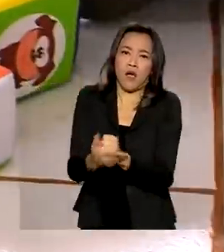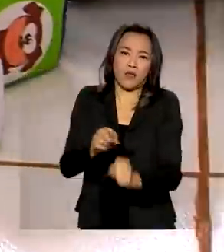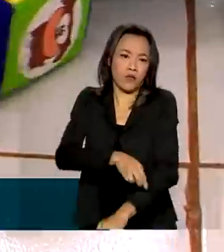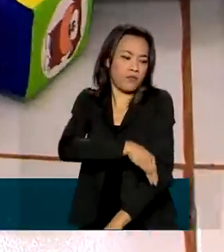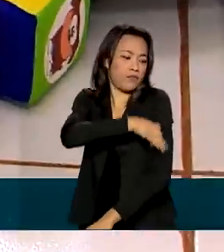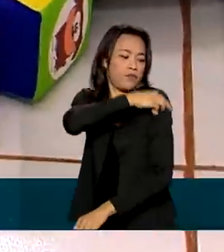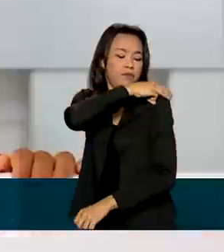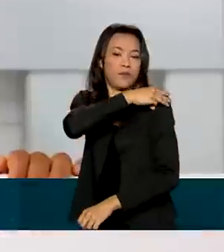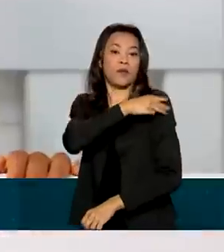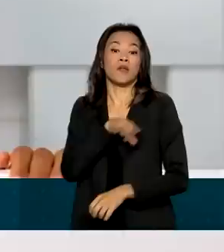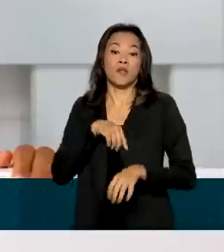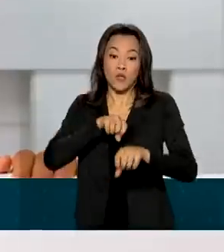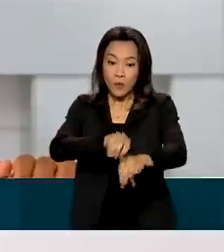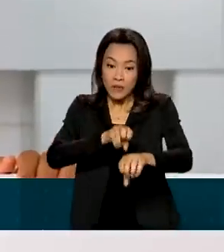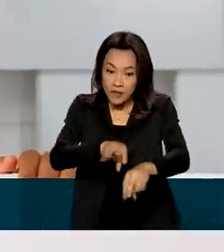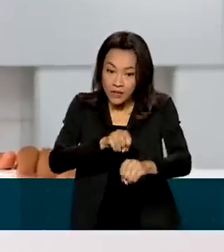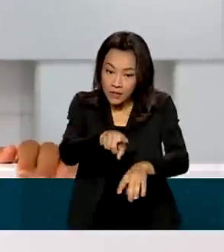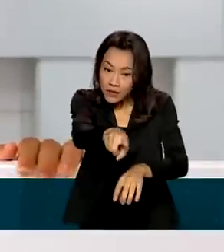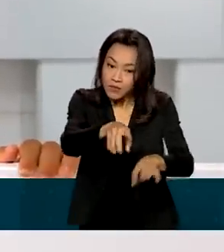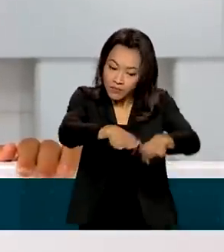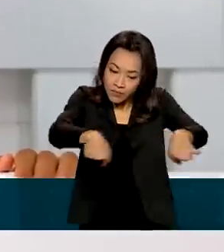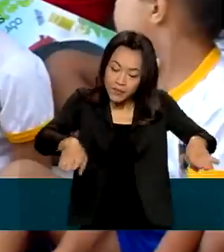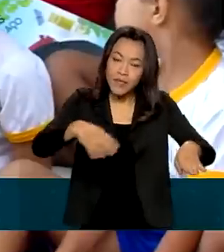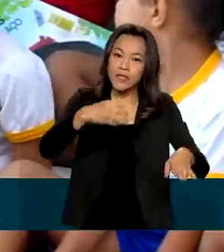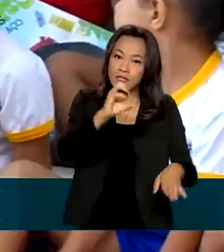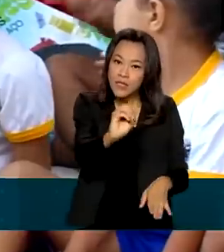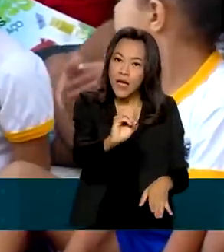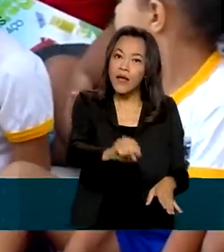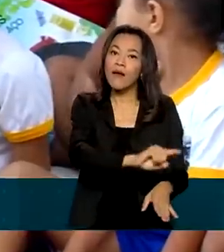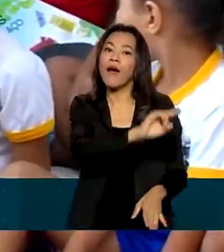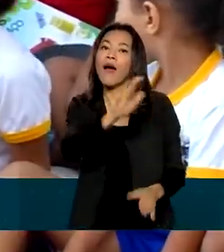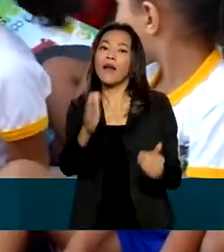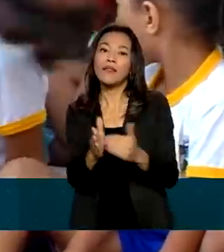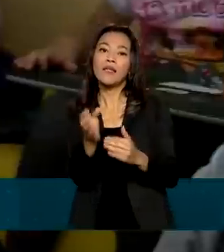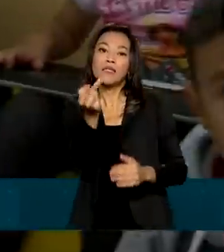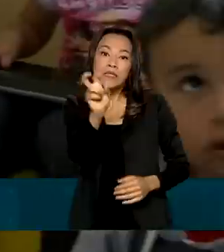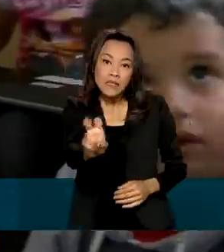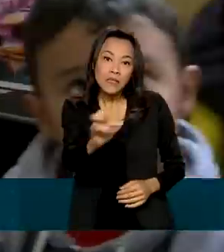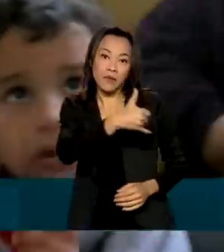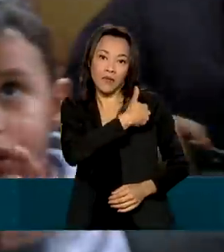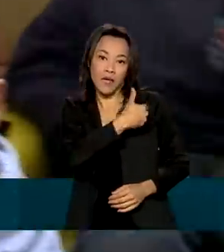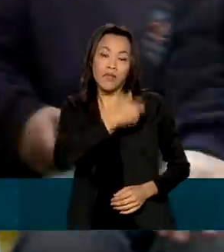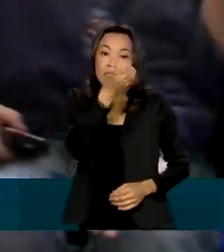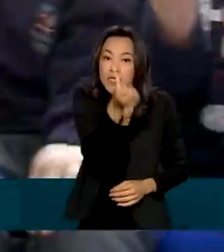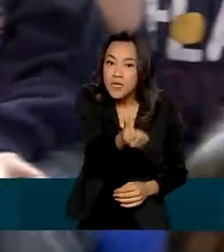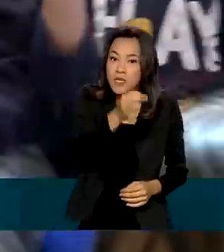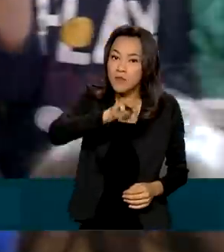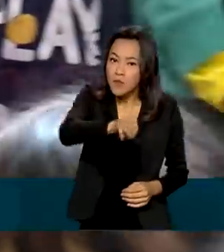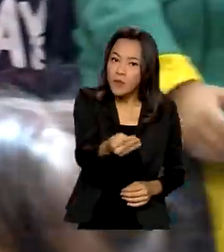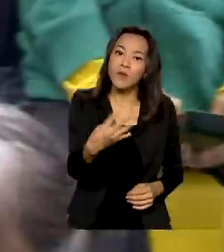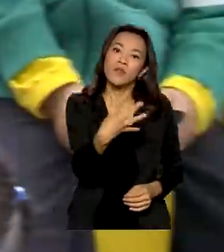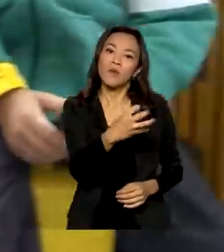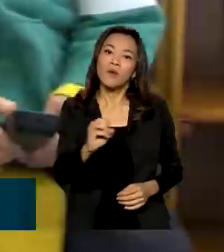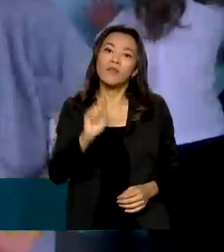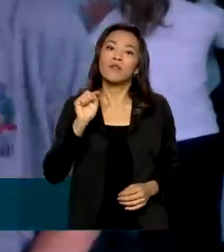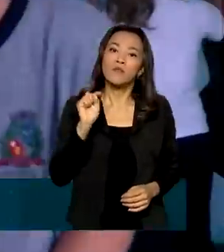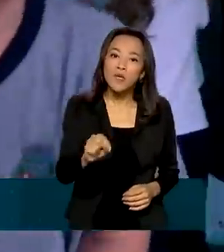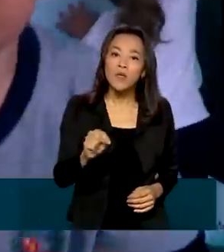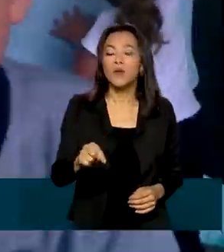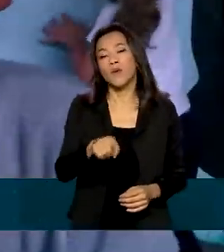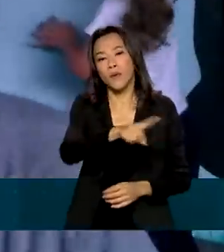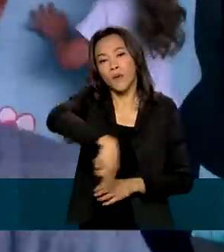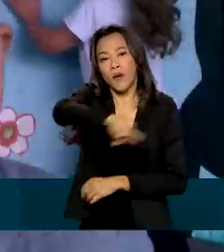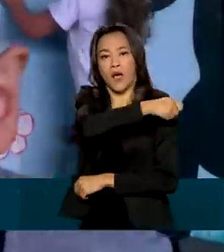educação infantil, que contempla crianças de 0 a 5 anos, são 6 milhões e 400 mil estudantes